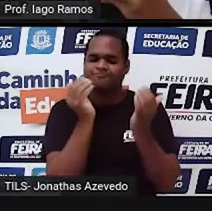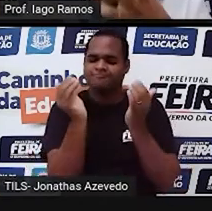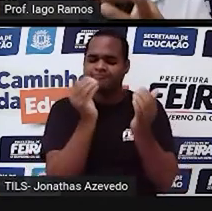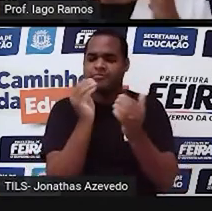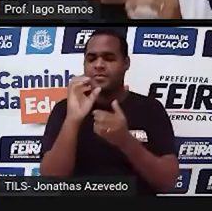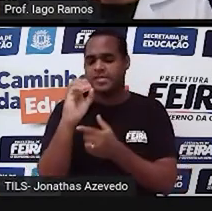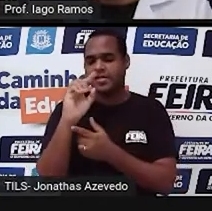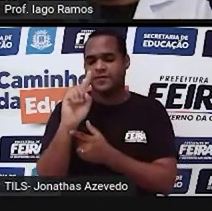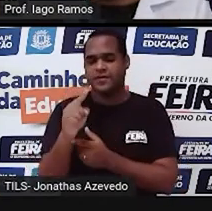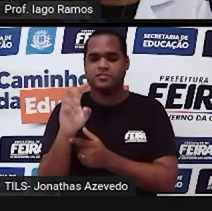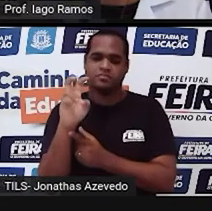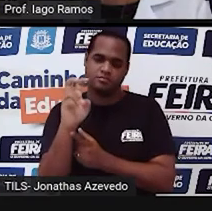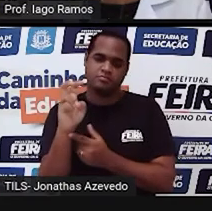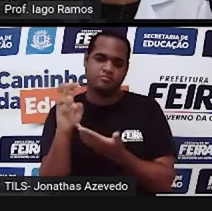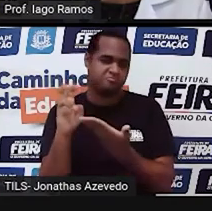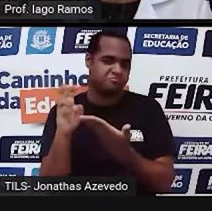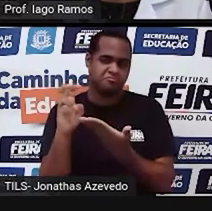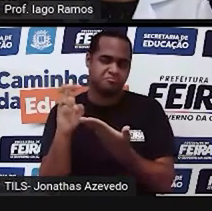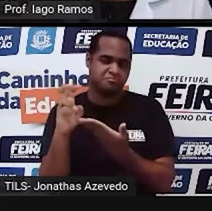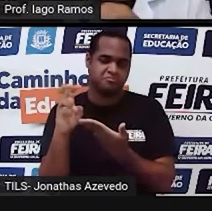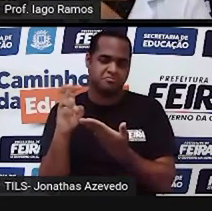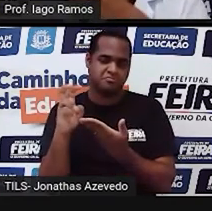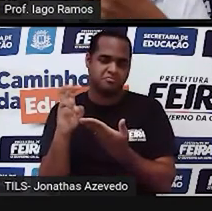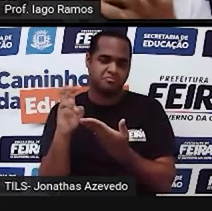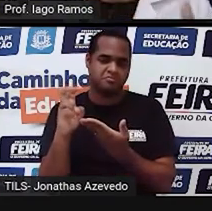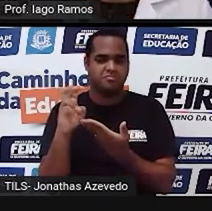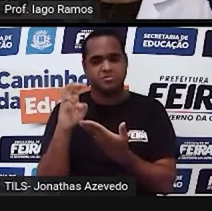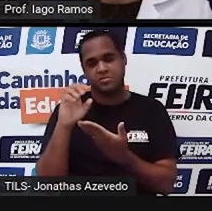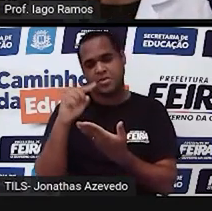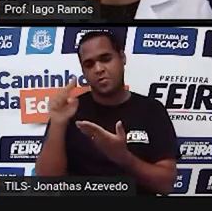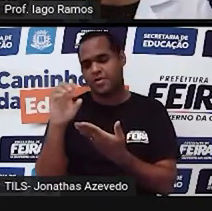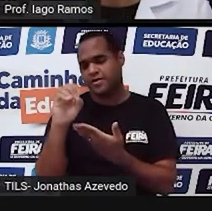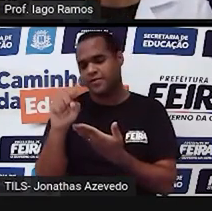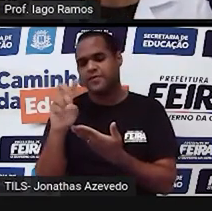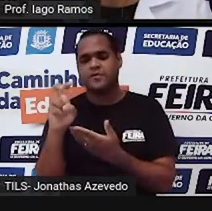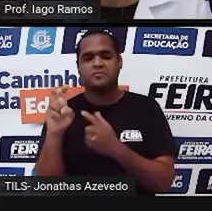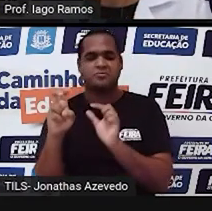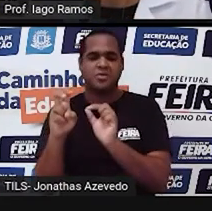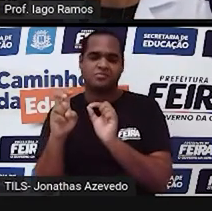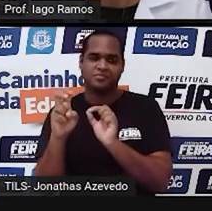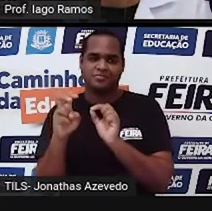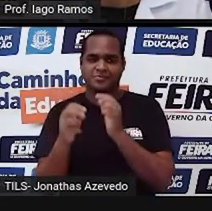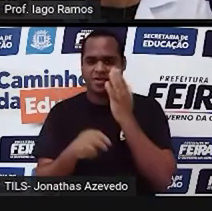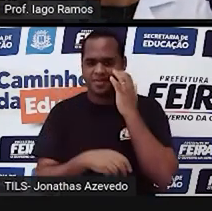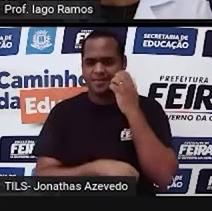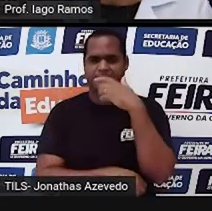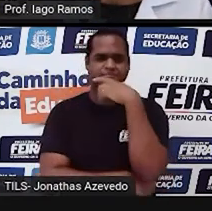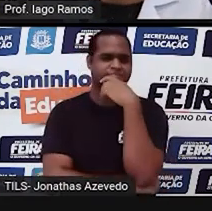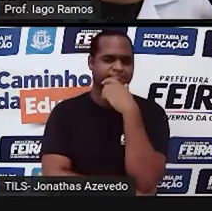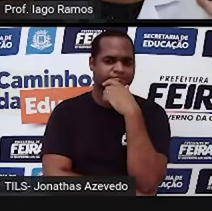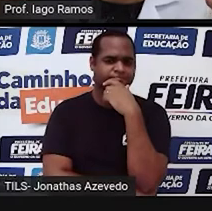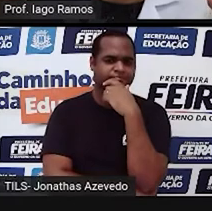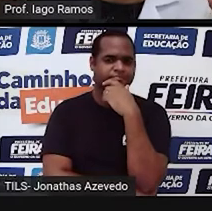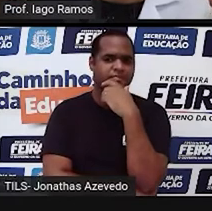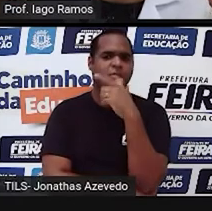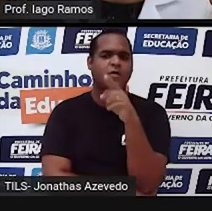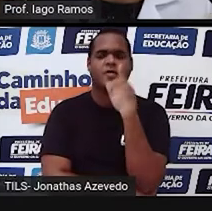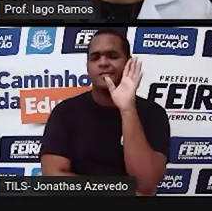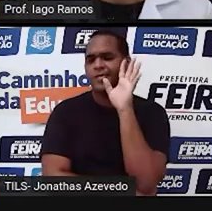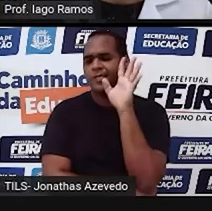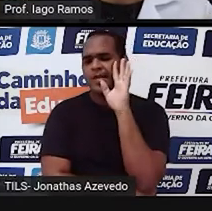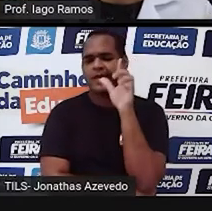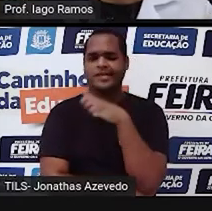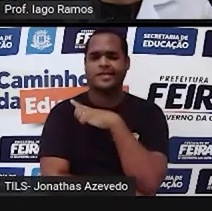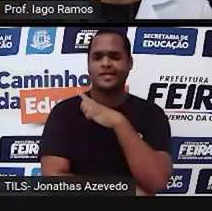o 0,5. E depois do 0,5, quem é que vem? Aí você pode ter pensado assim,